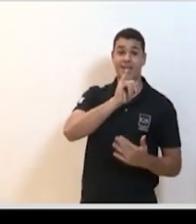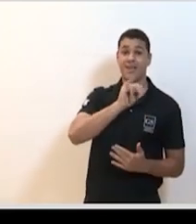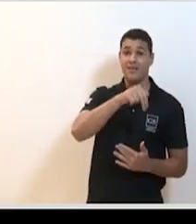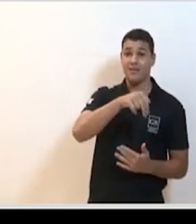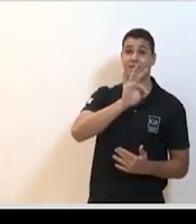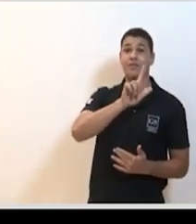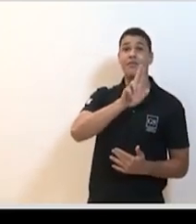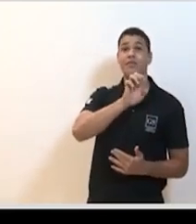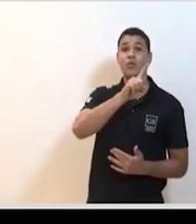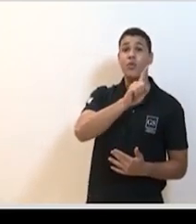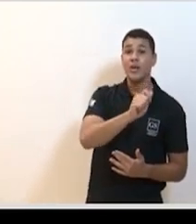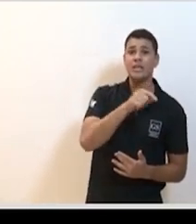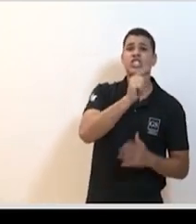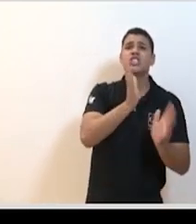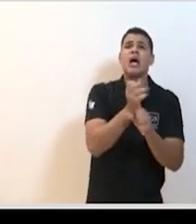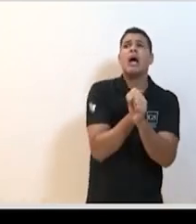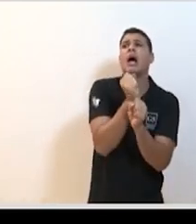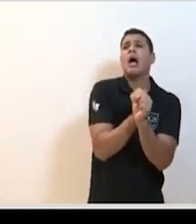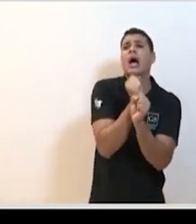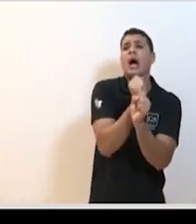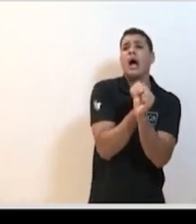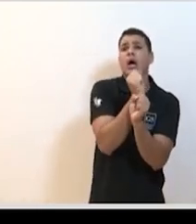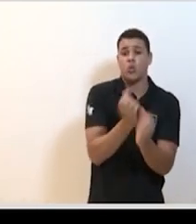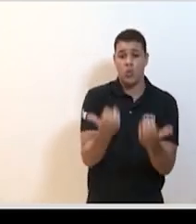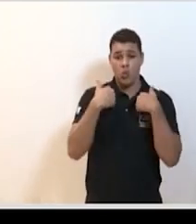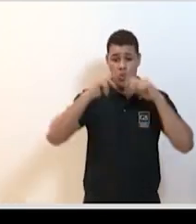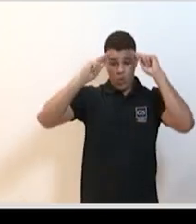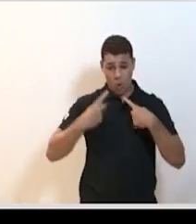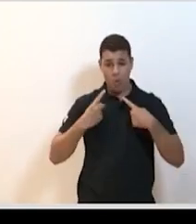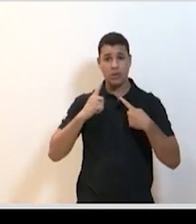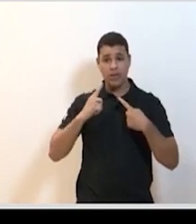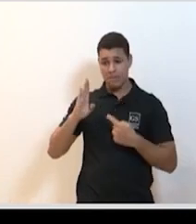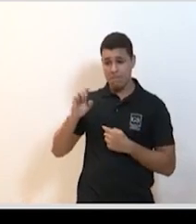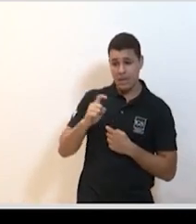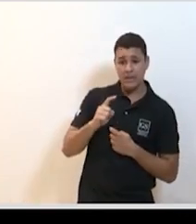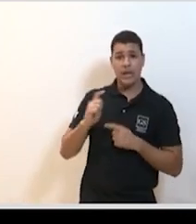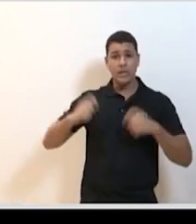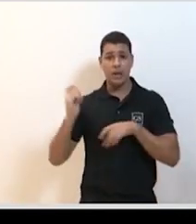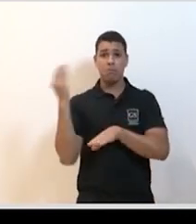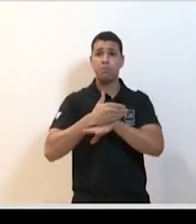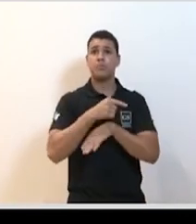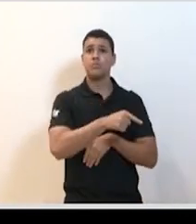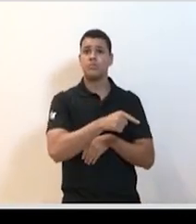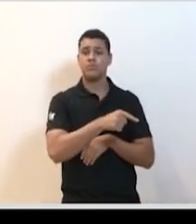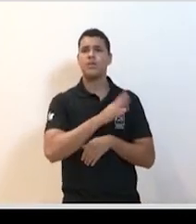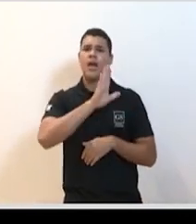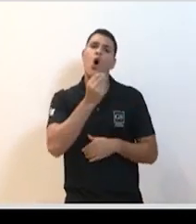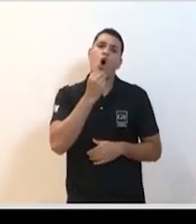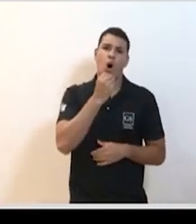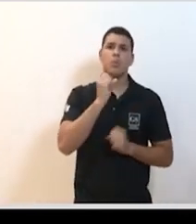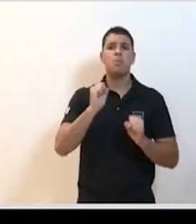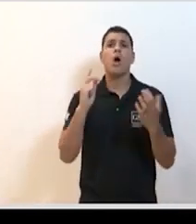aspecto da influenza é que ela está entre nós há muito tempo, então já há uma imunidade razoável das pessoas, embora, é claro, que novas mutações